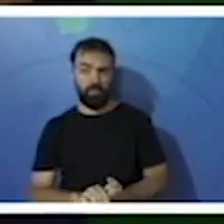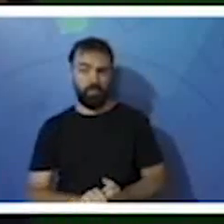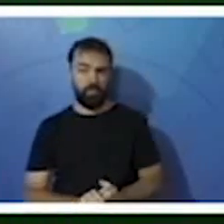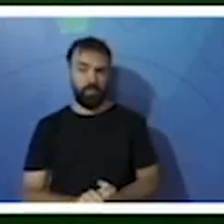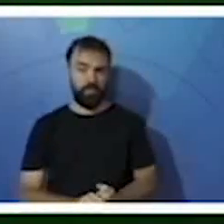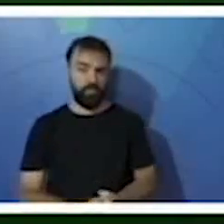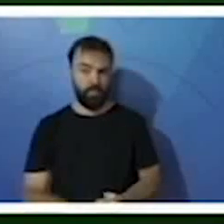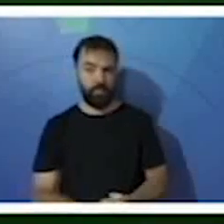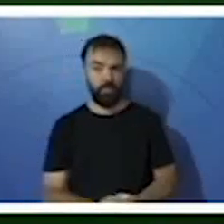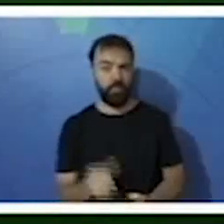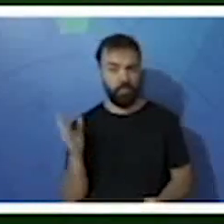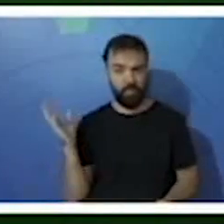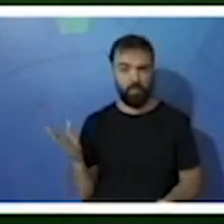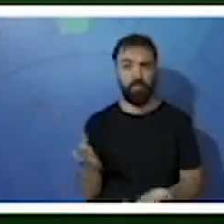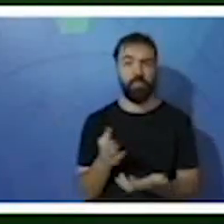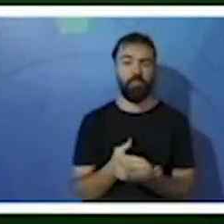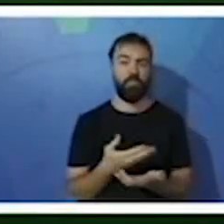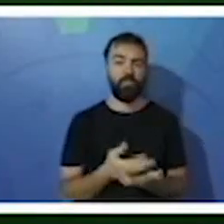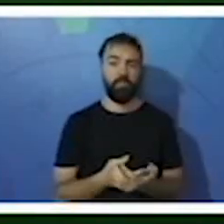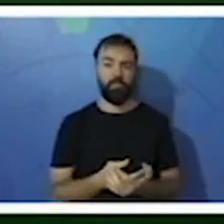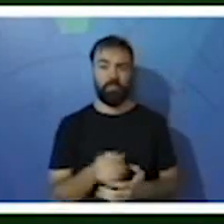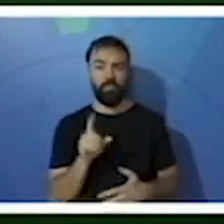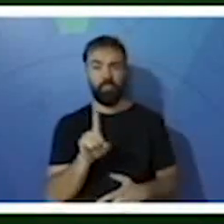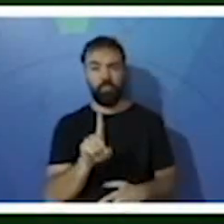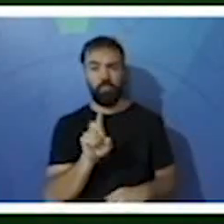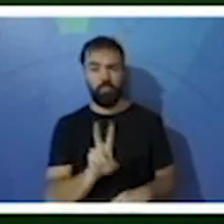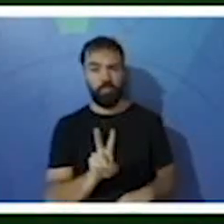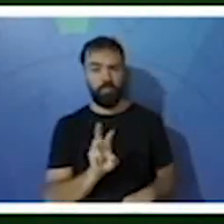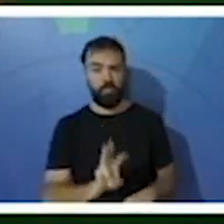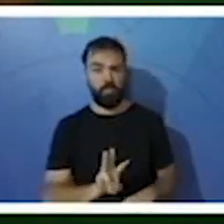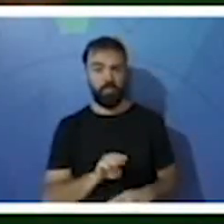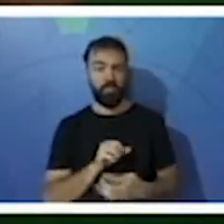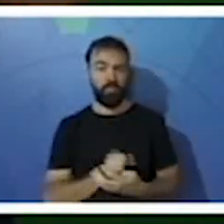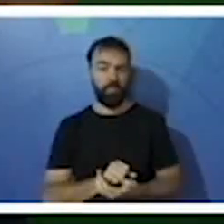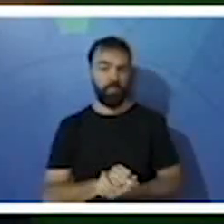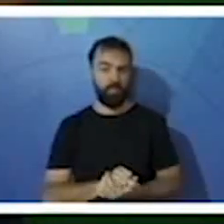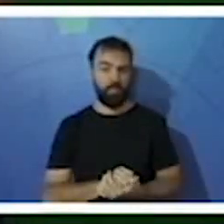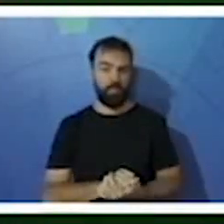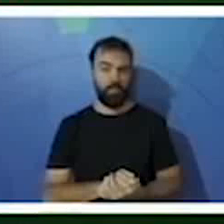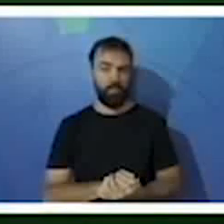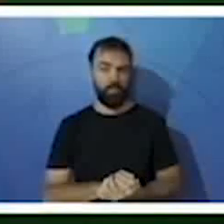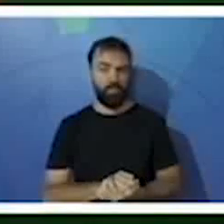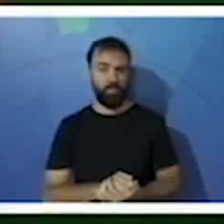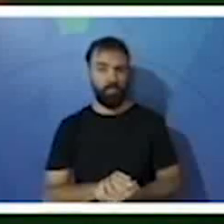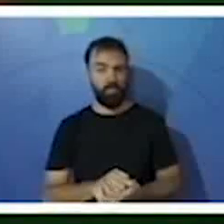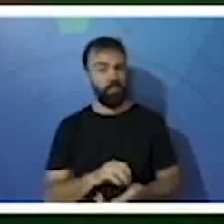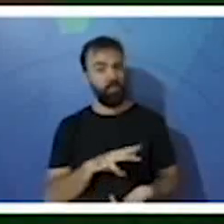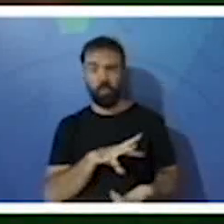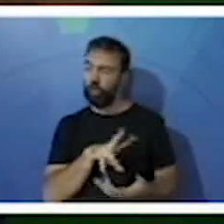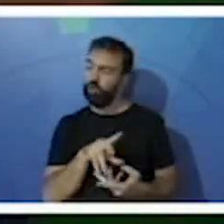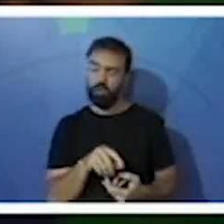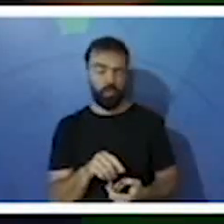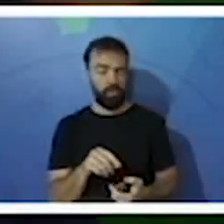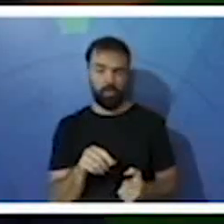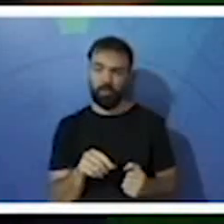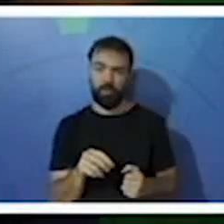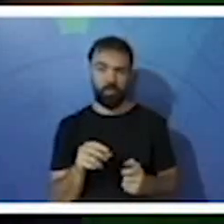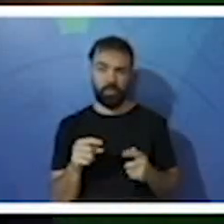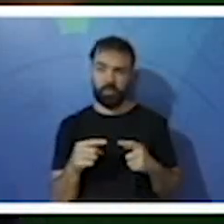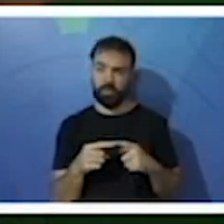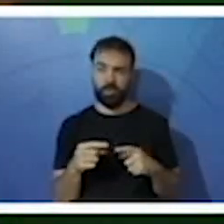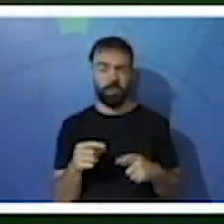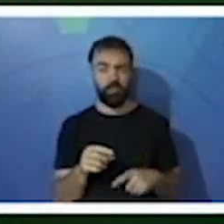Aqui está a página, os exercícios 1, 2 e 3. Está falando tudo sobre as aves, tá? Que nós